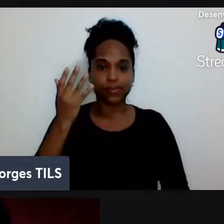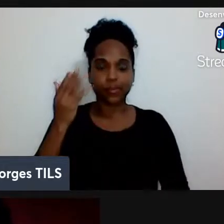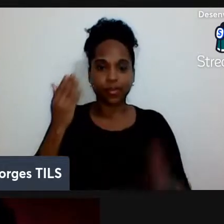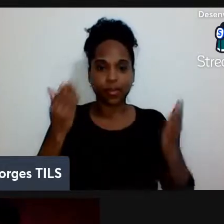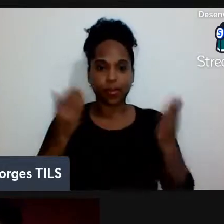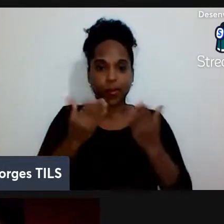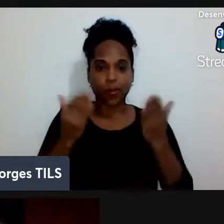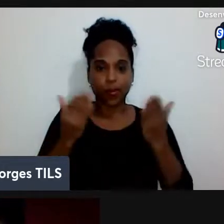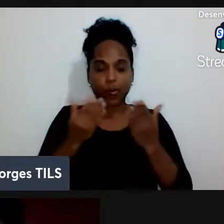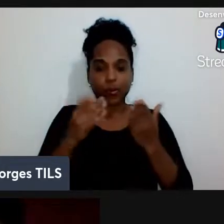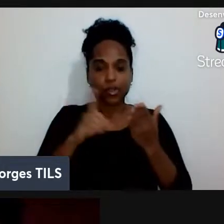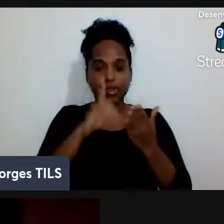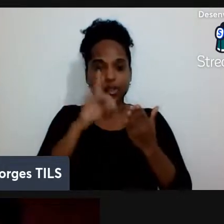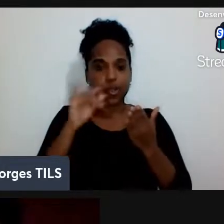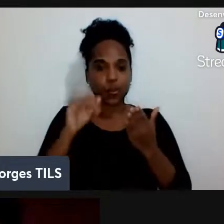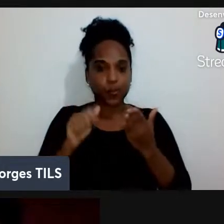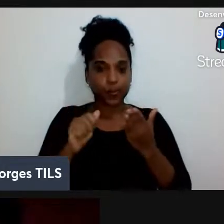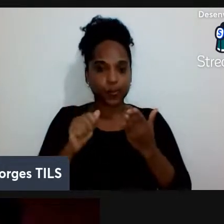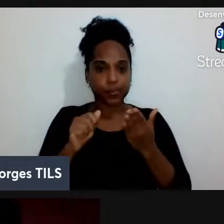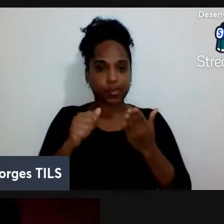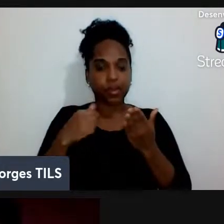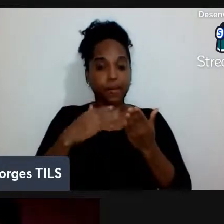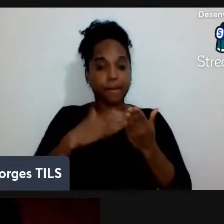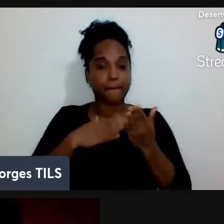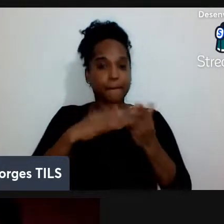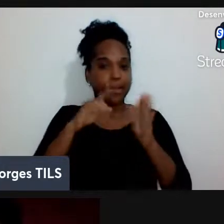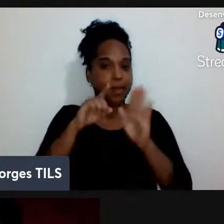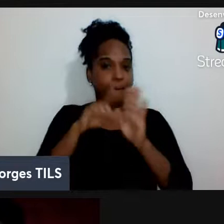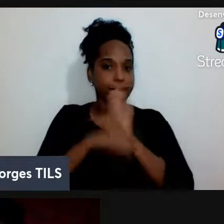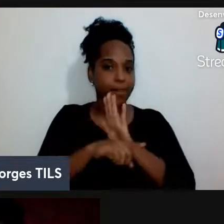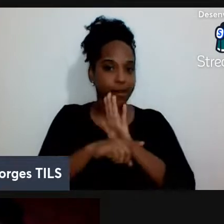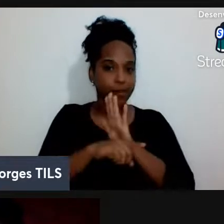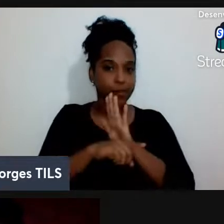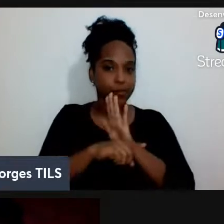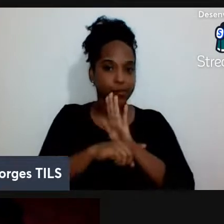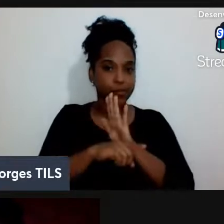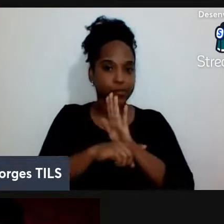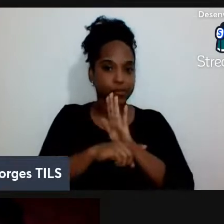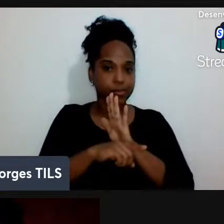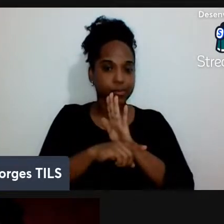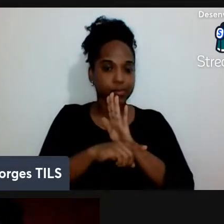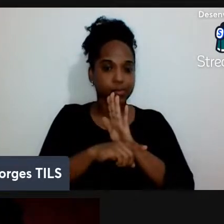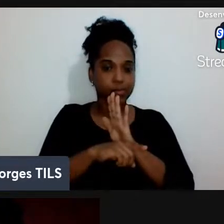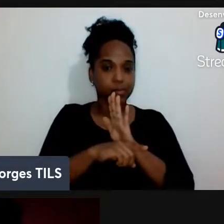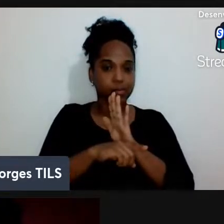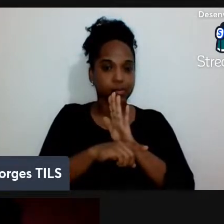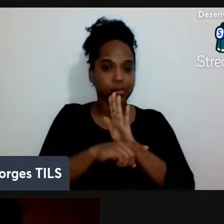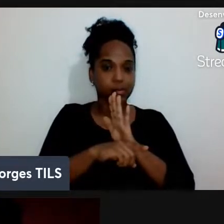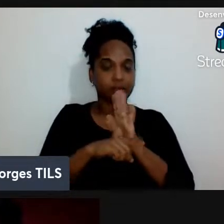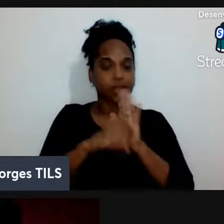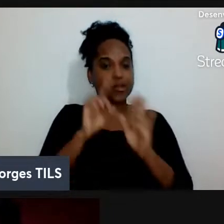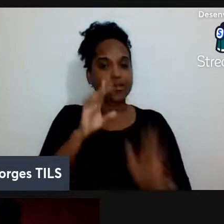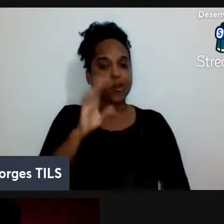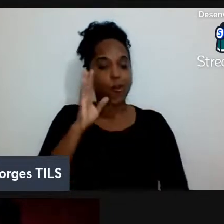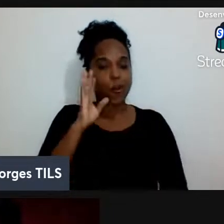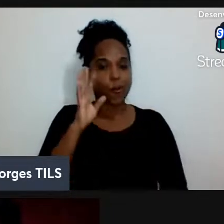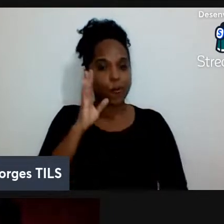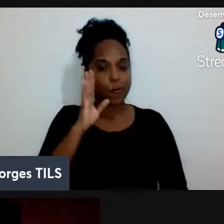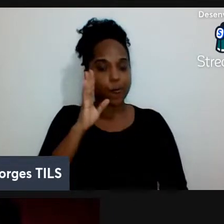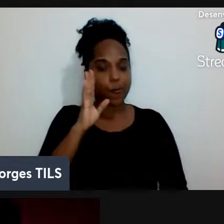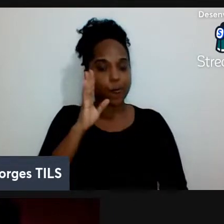e aí a minha pergunta não é bem uma pergunta talvez não há reflexão se